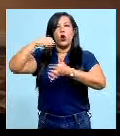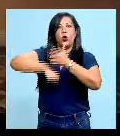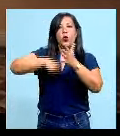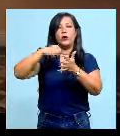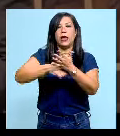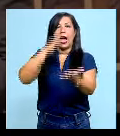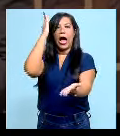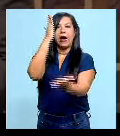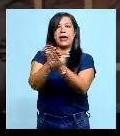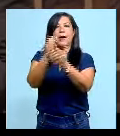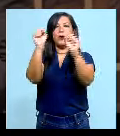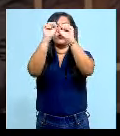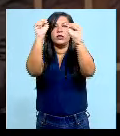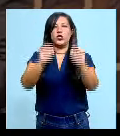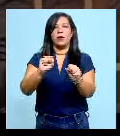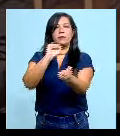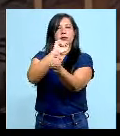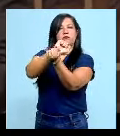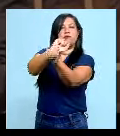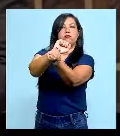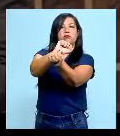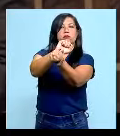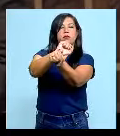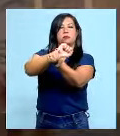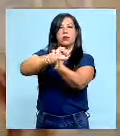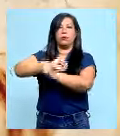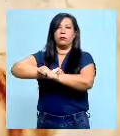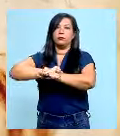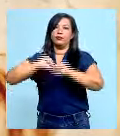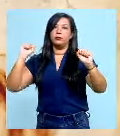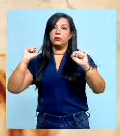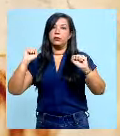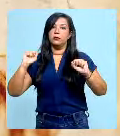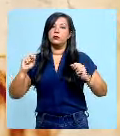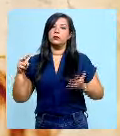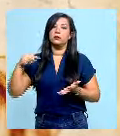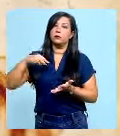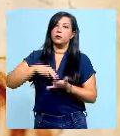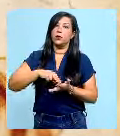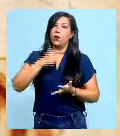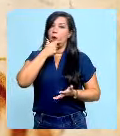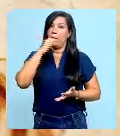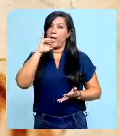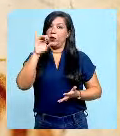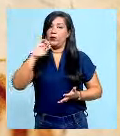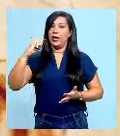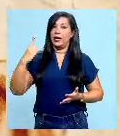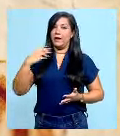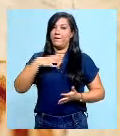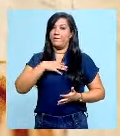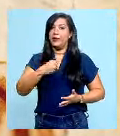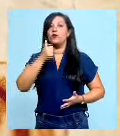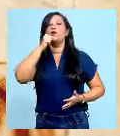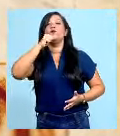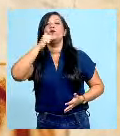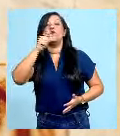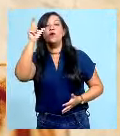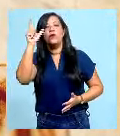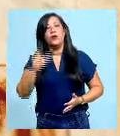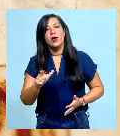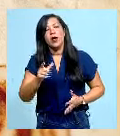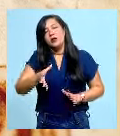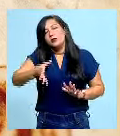sistema escravista e com uma história digna de palcos. Luiz Gama era filho de Luís Amain, uma mulher que é